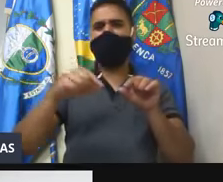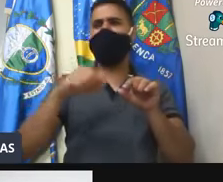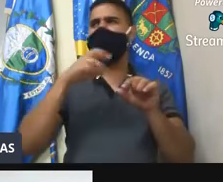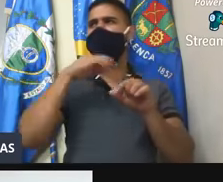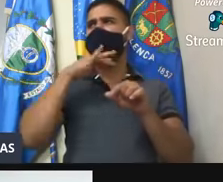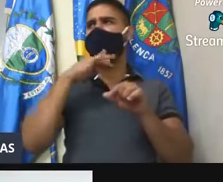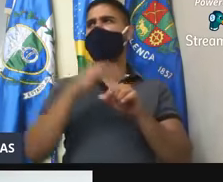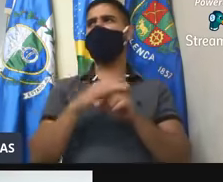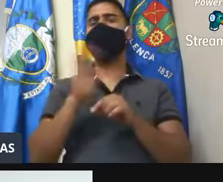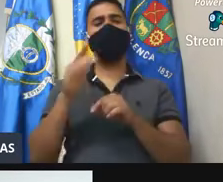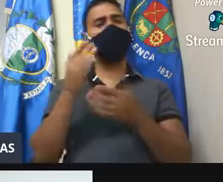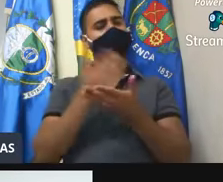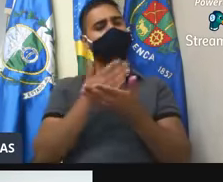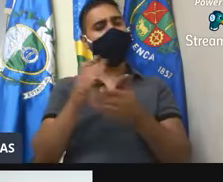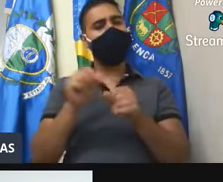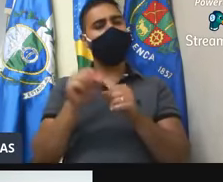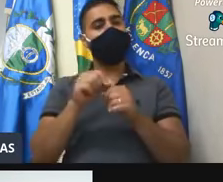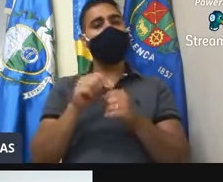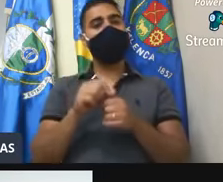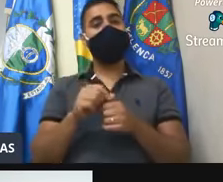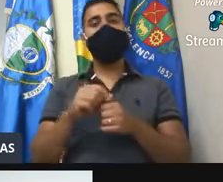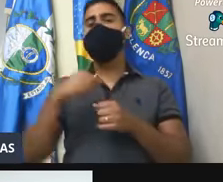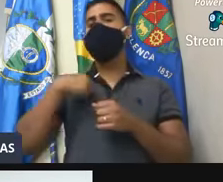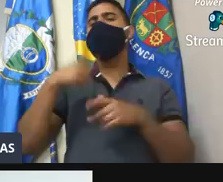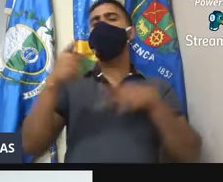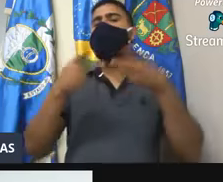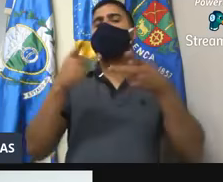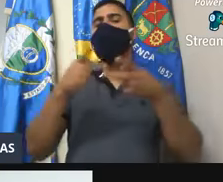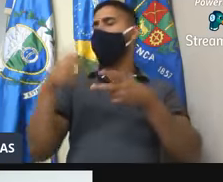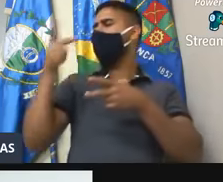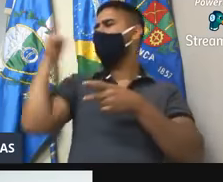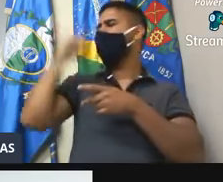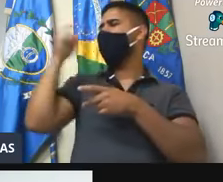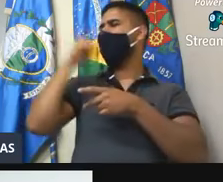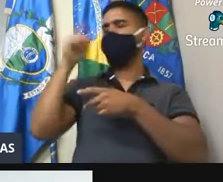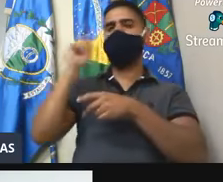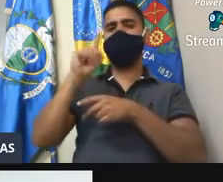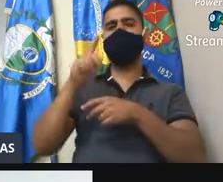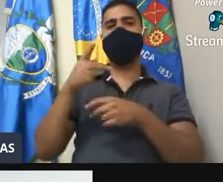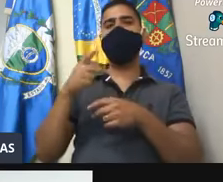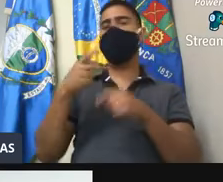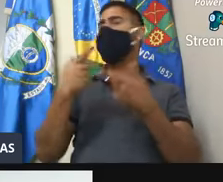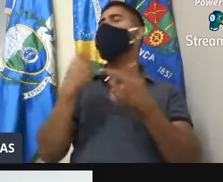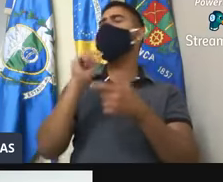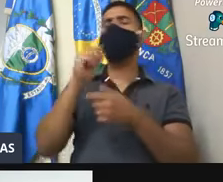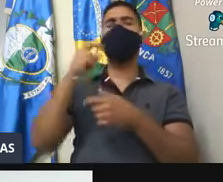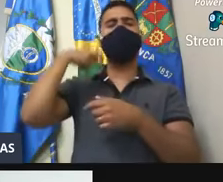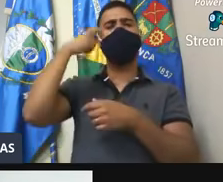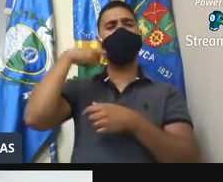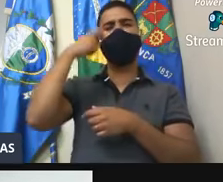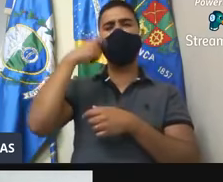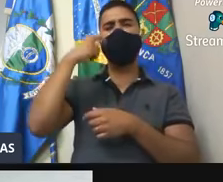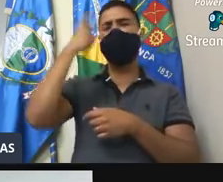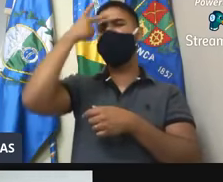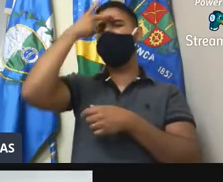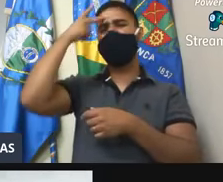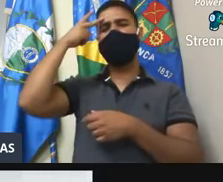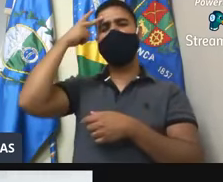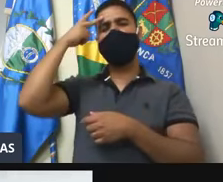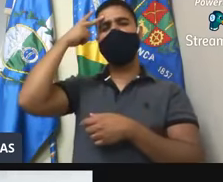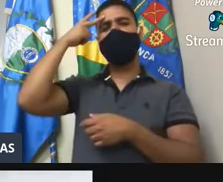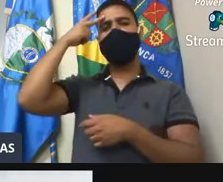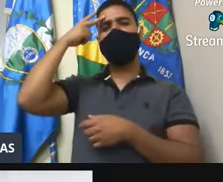já começou a fazer aquilo. Eu não vou falar que ninguém é mentiroso, não, doutor Sábado. falar que está vergonhoso. Até para o pessoal, os